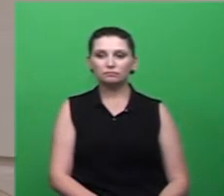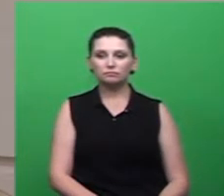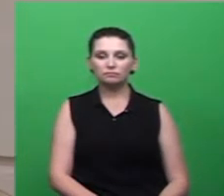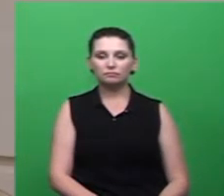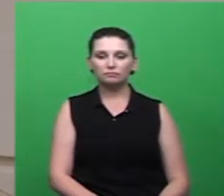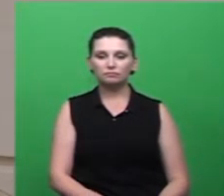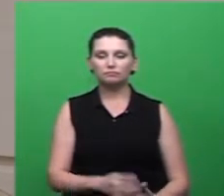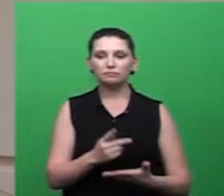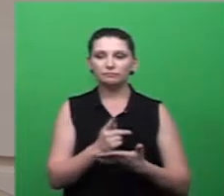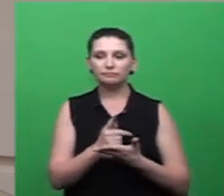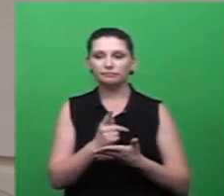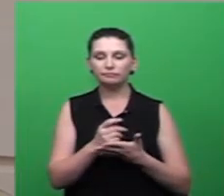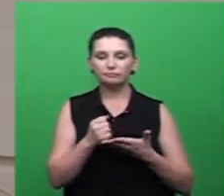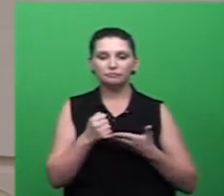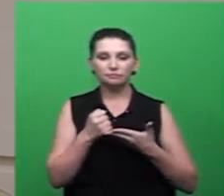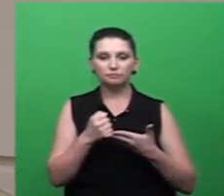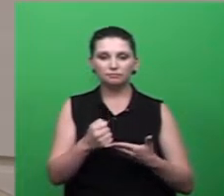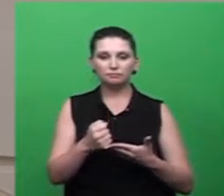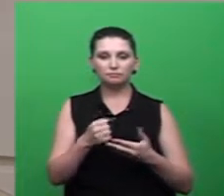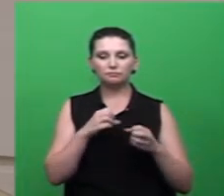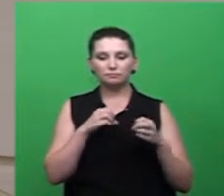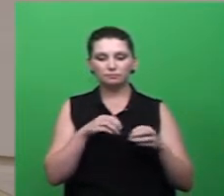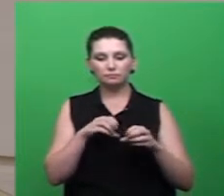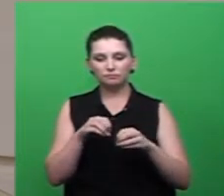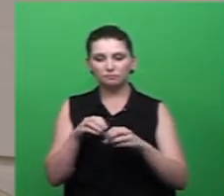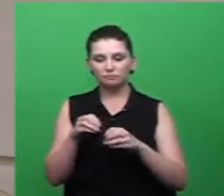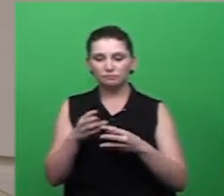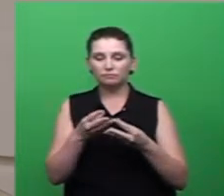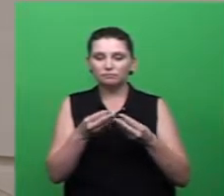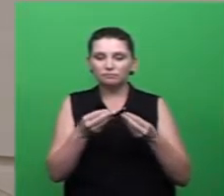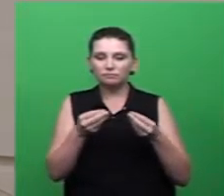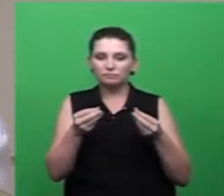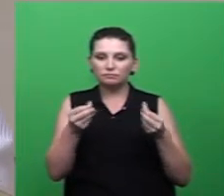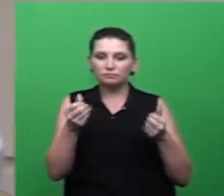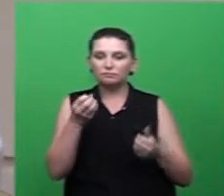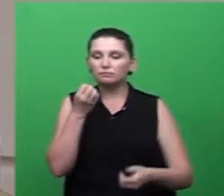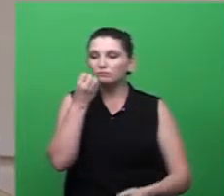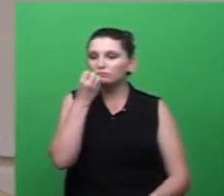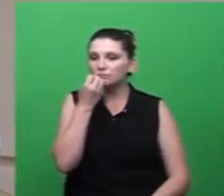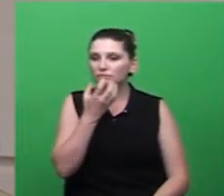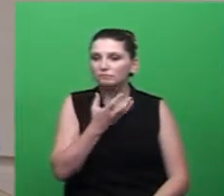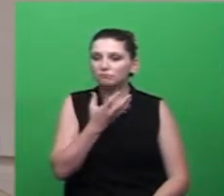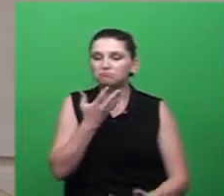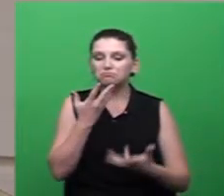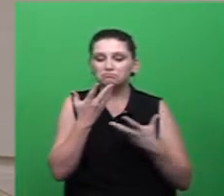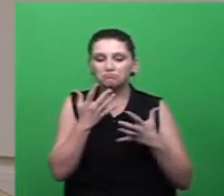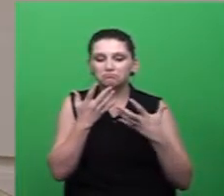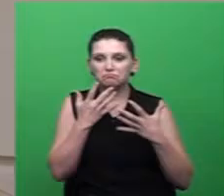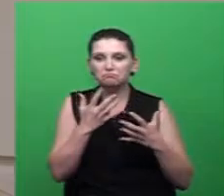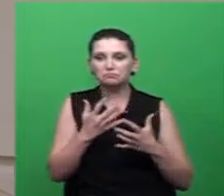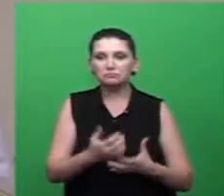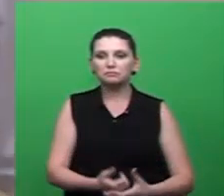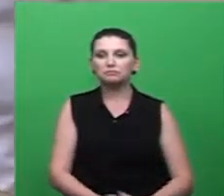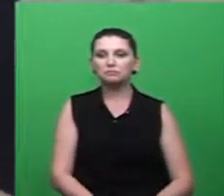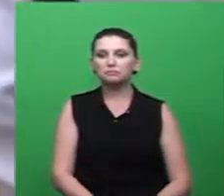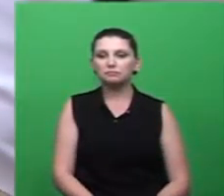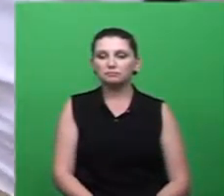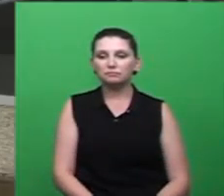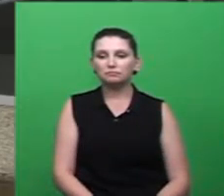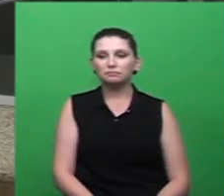educação foi essencial para que isso não ocorresse meus parabéns para vocês então